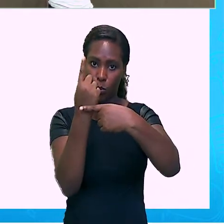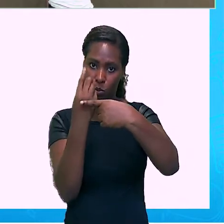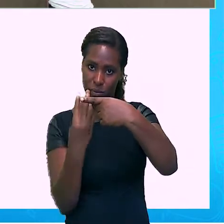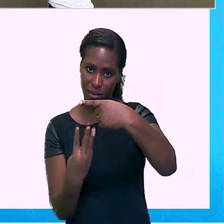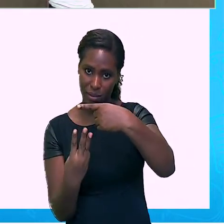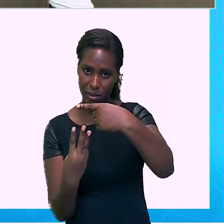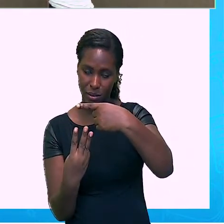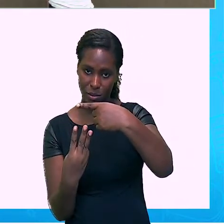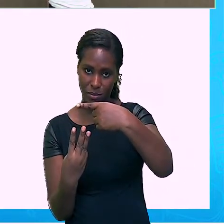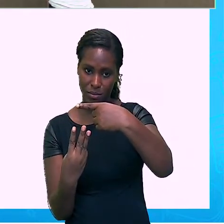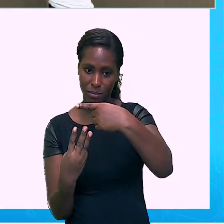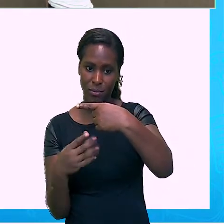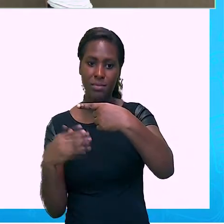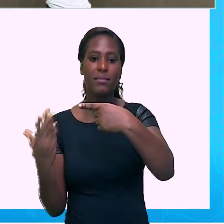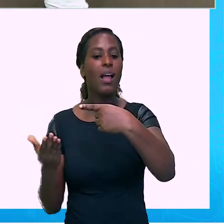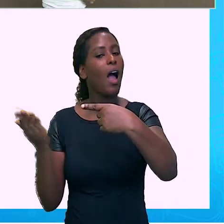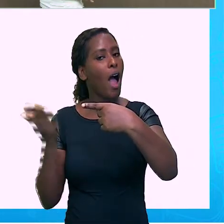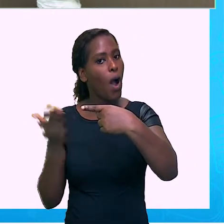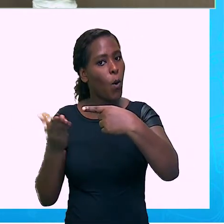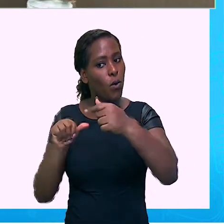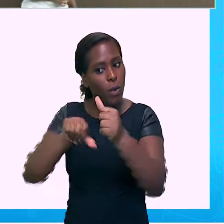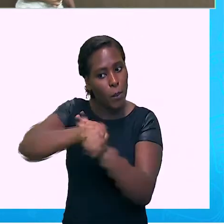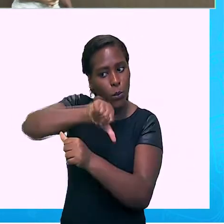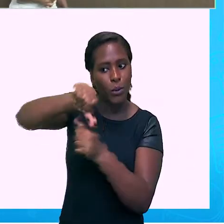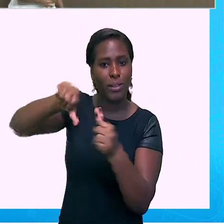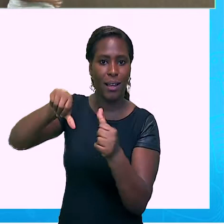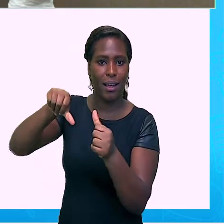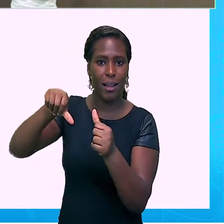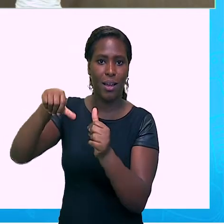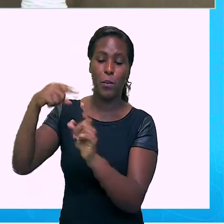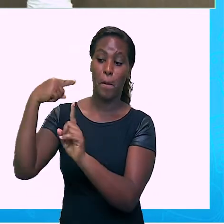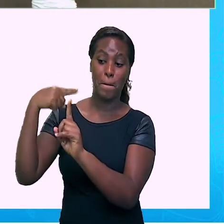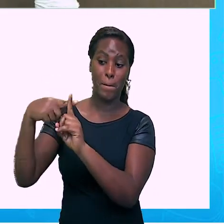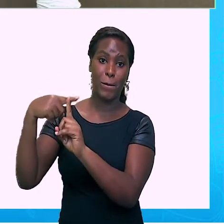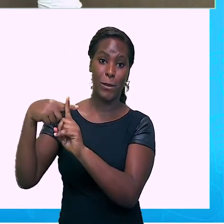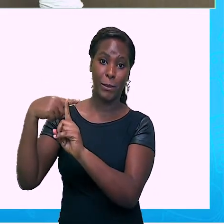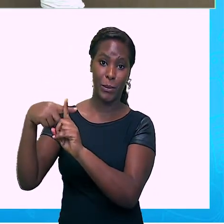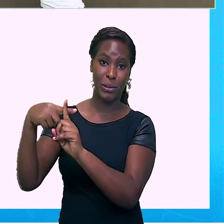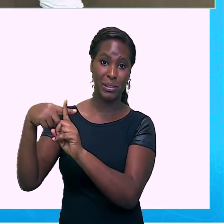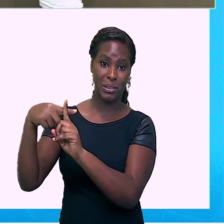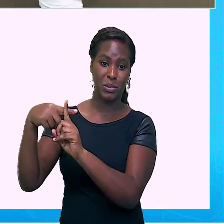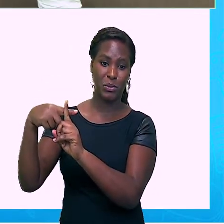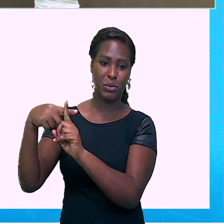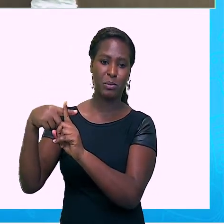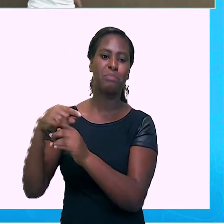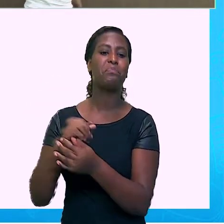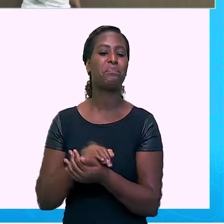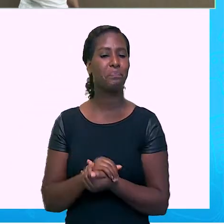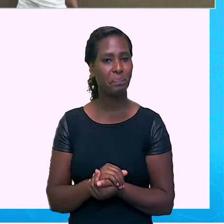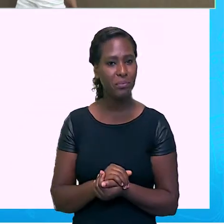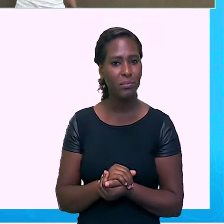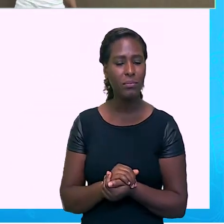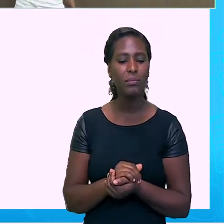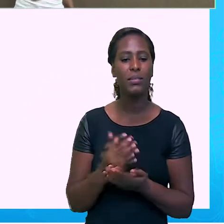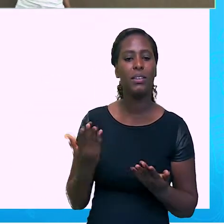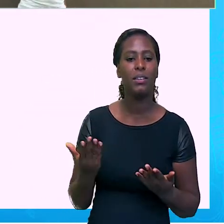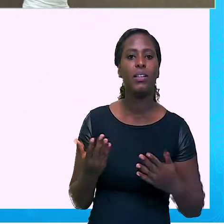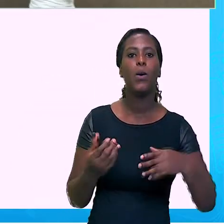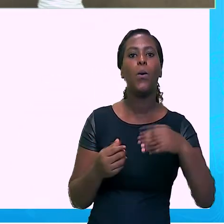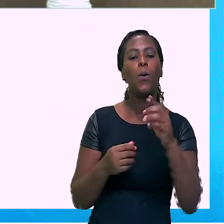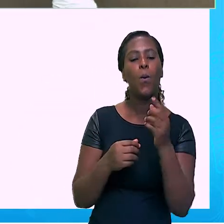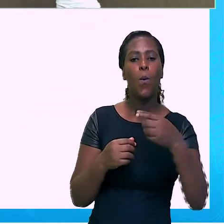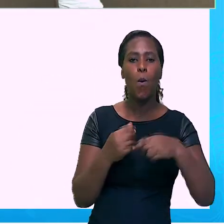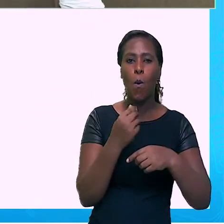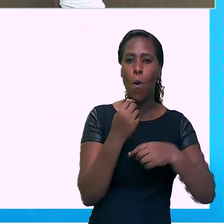agora ele vai ser positivo. Então eu tenho 1 ao quadrado, 1 vezes 1.